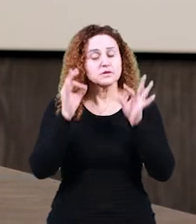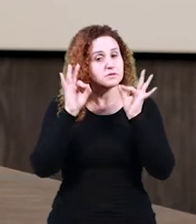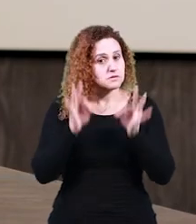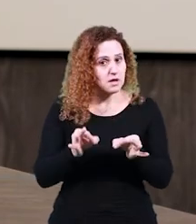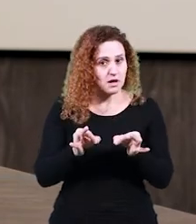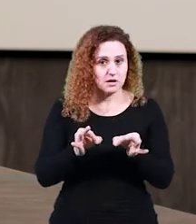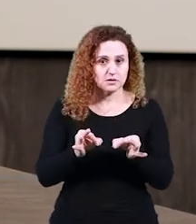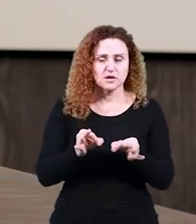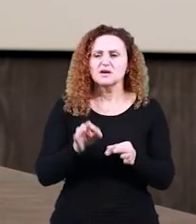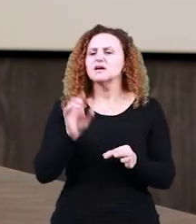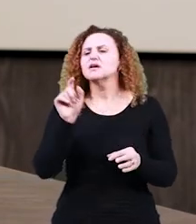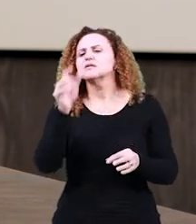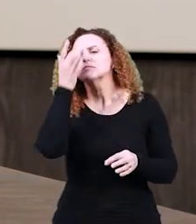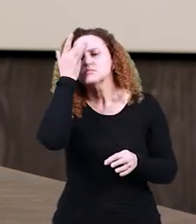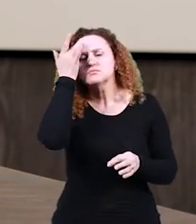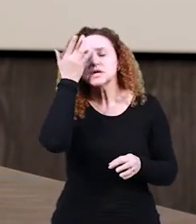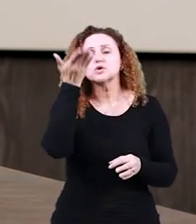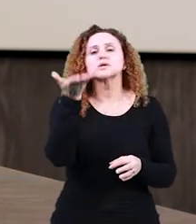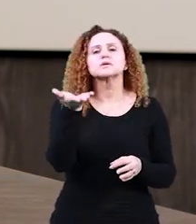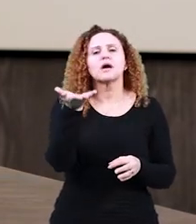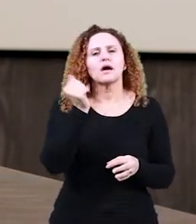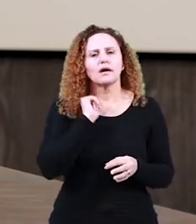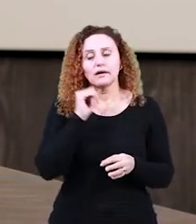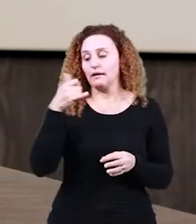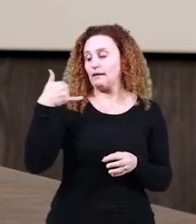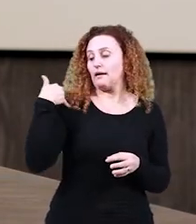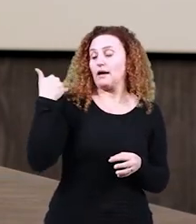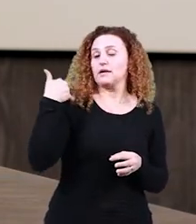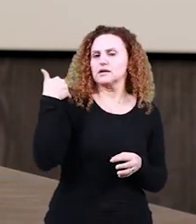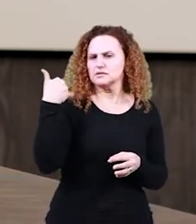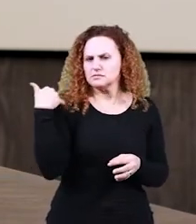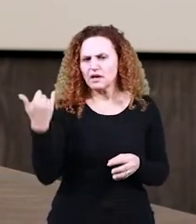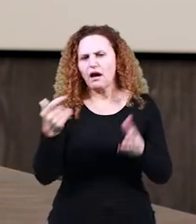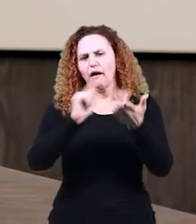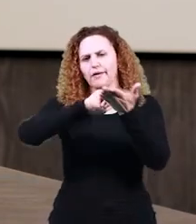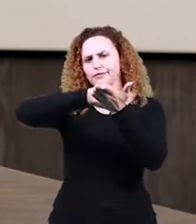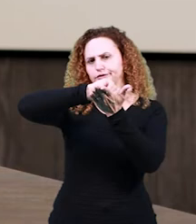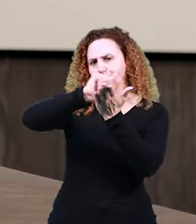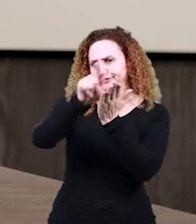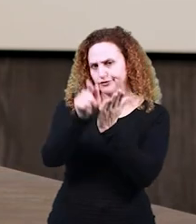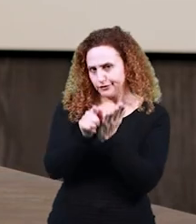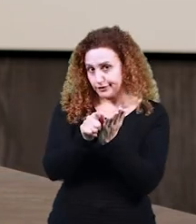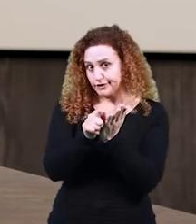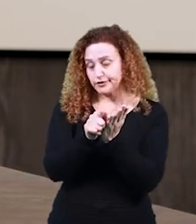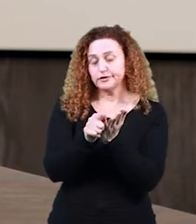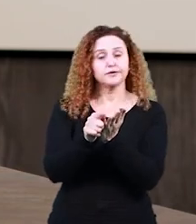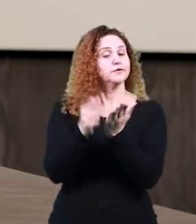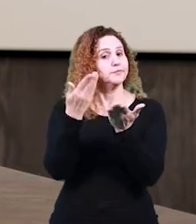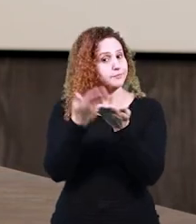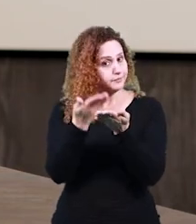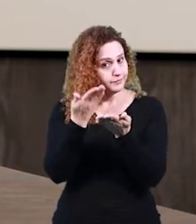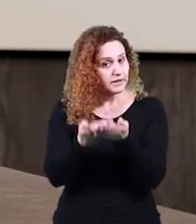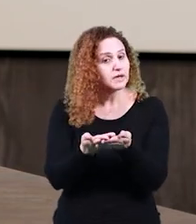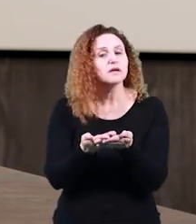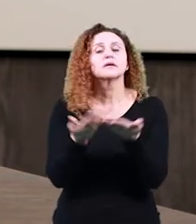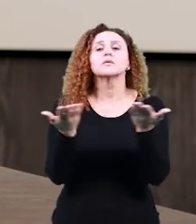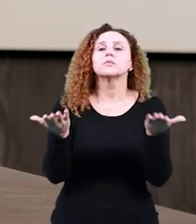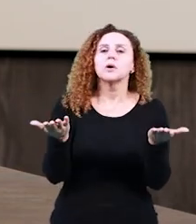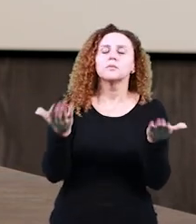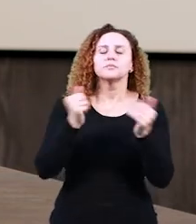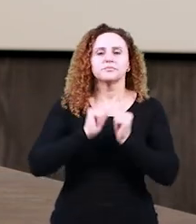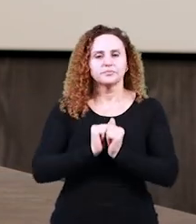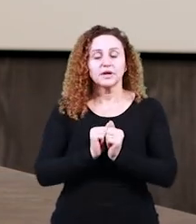quais são esses informantes, então, por grau de escolaridade, por idade, por sexo, então, tudo isso é previsto antes, né?